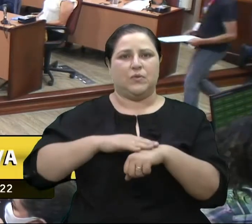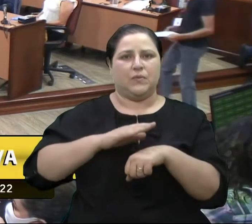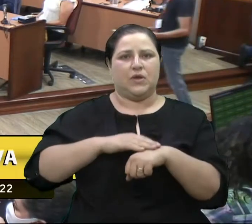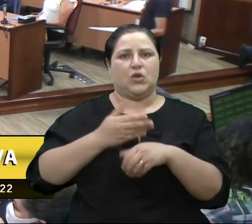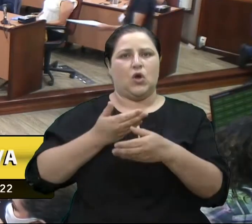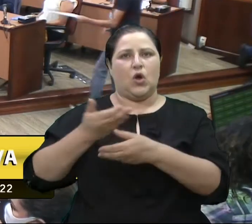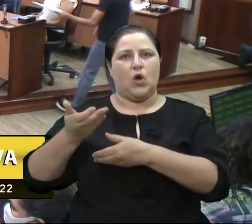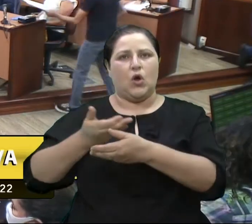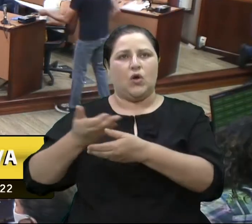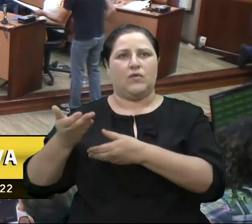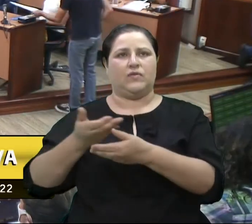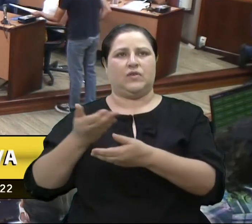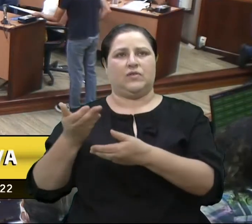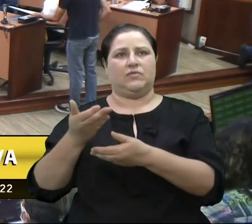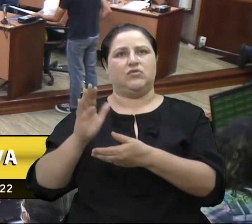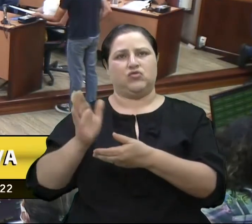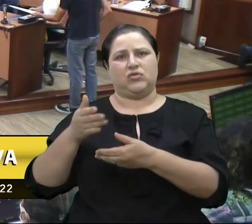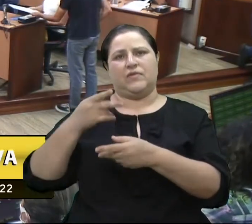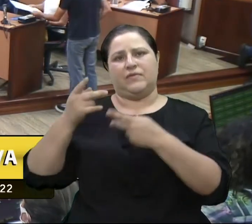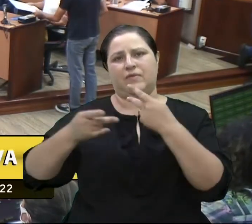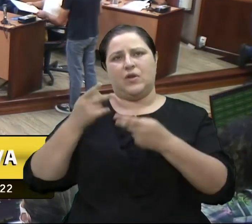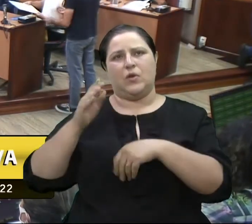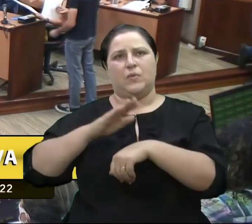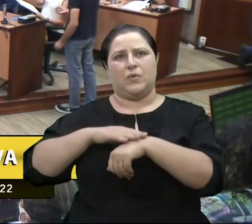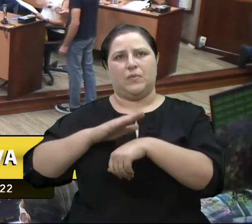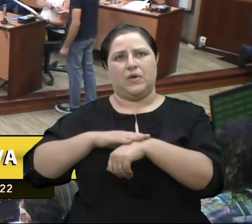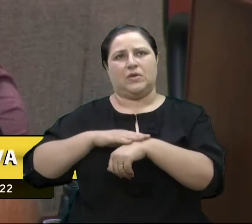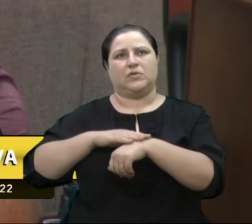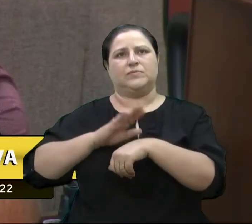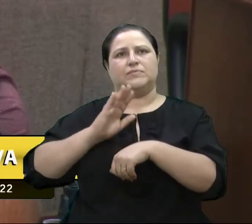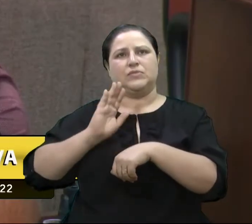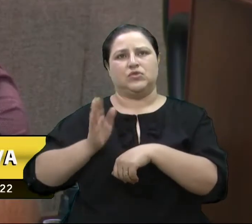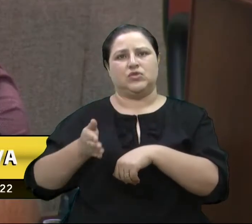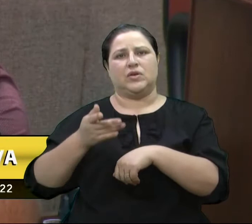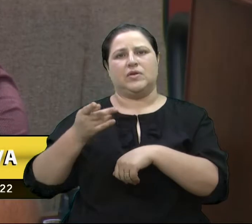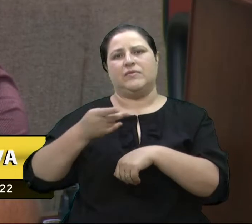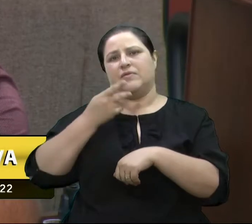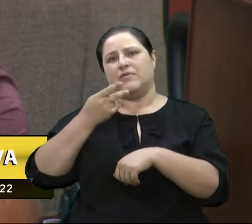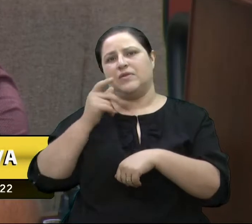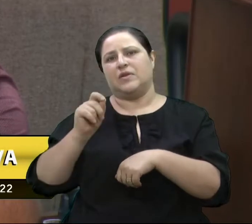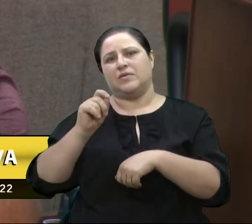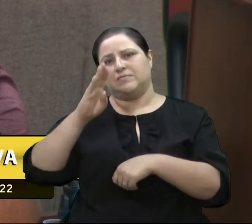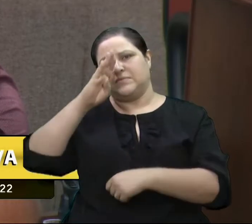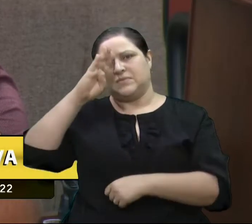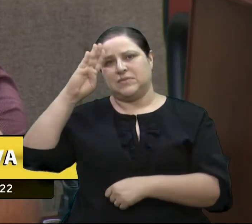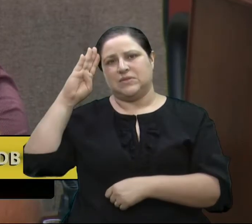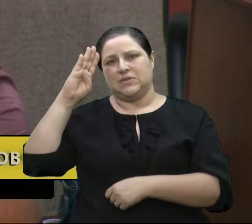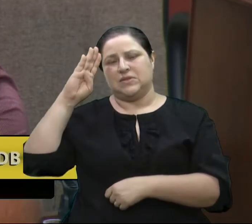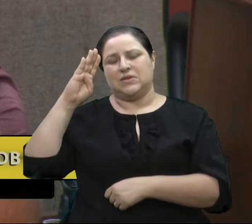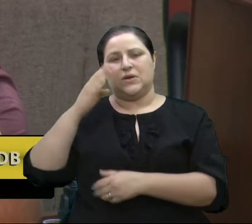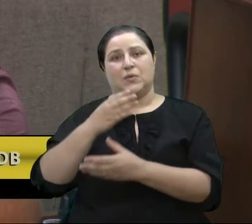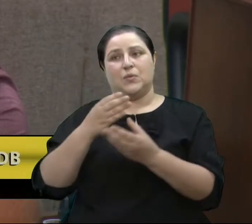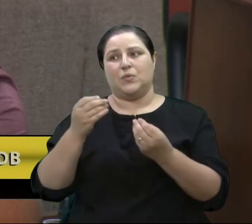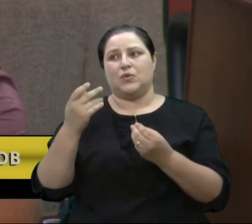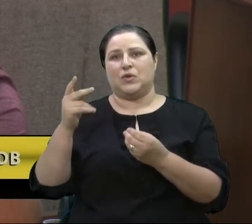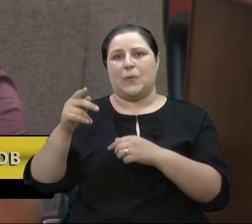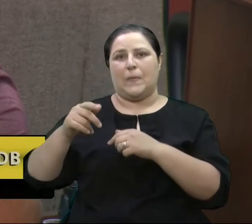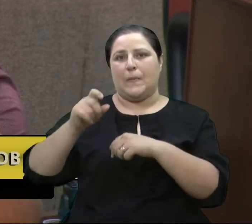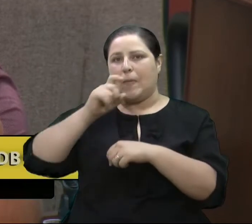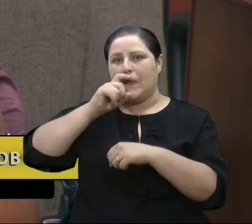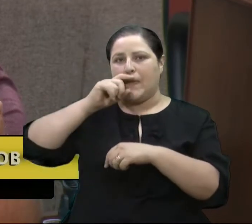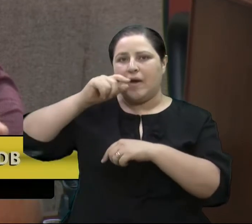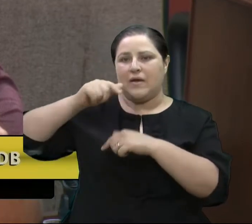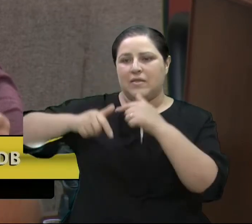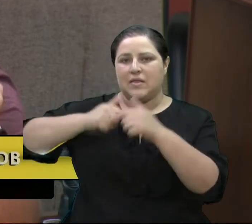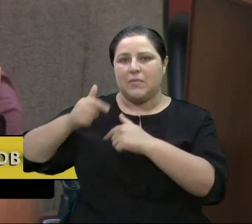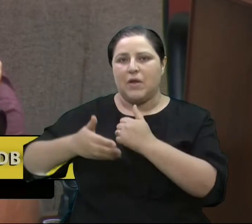poderia falar diversos deles aqui, o senhor citou alguns já. E quero fazer, ressaltar aqui, vereador Bressan, o quanto seu pai fez pelo esporte de Caxias também,